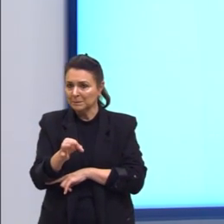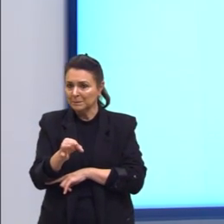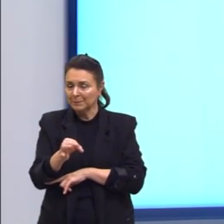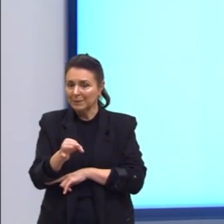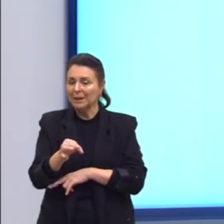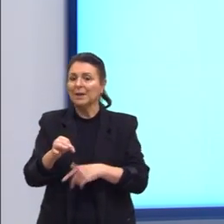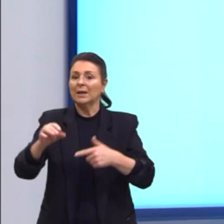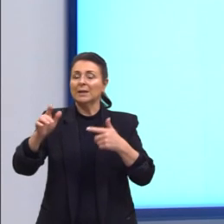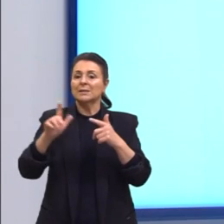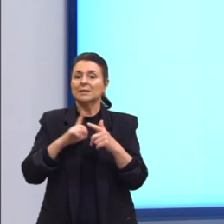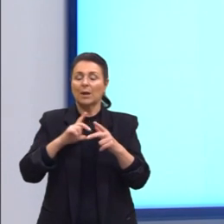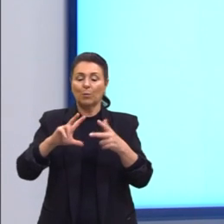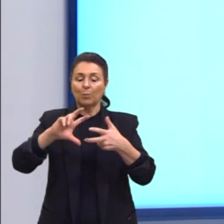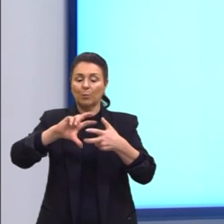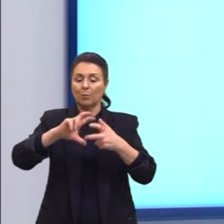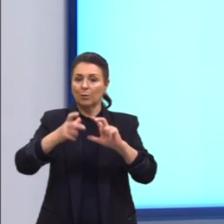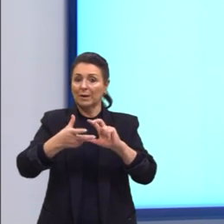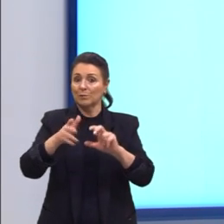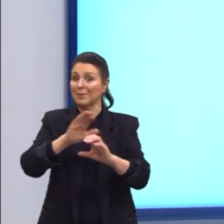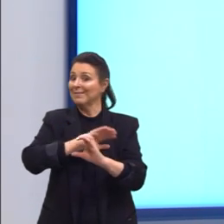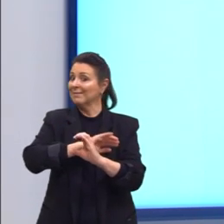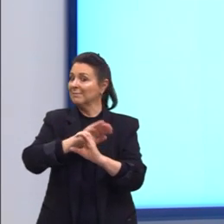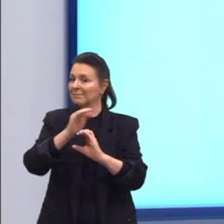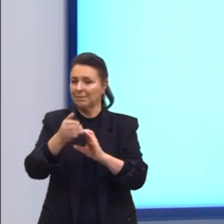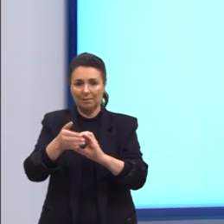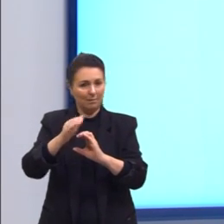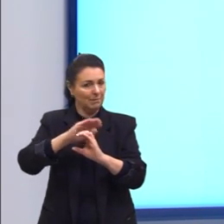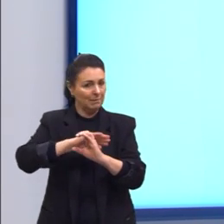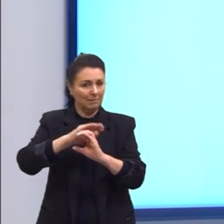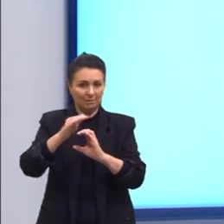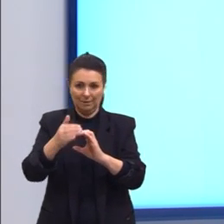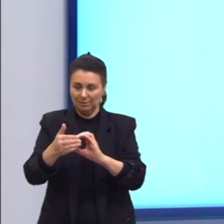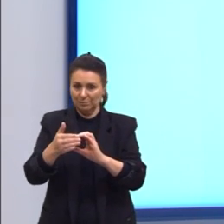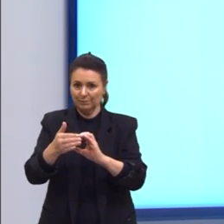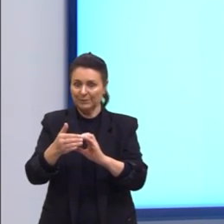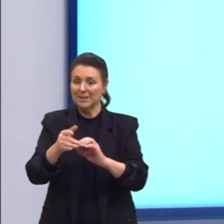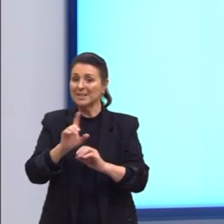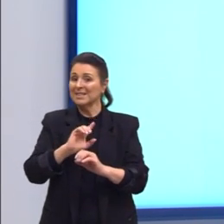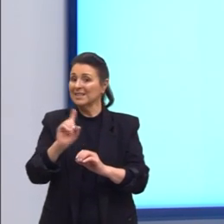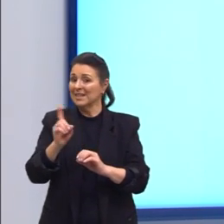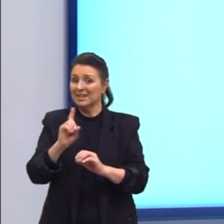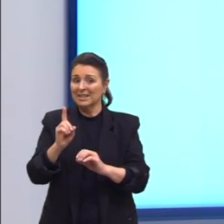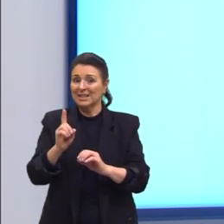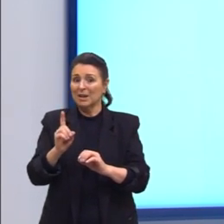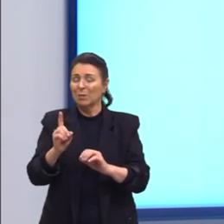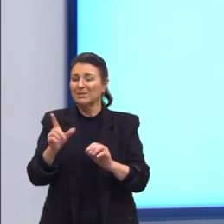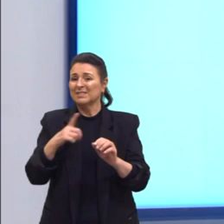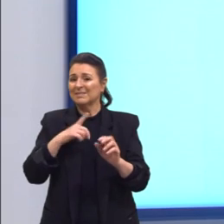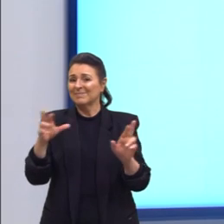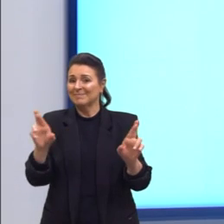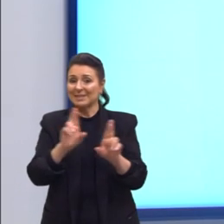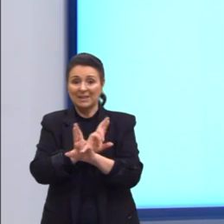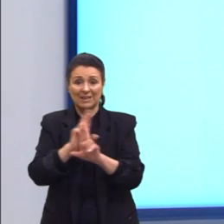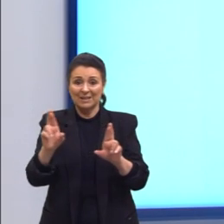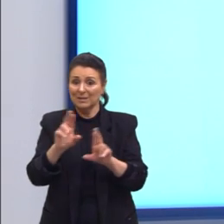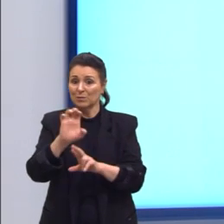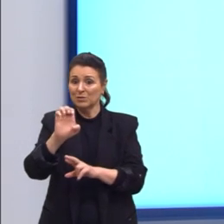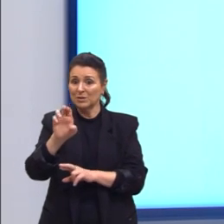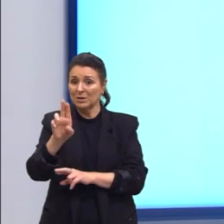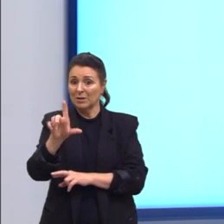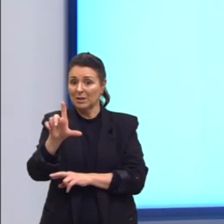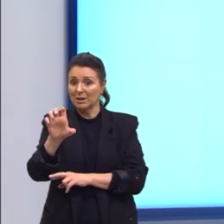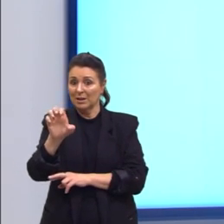poliedro é um poliedro não convexo e que ele não satisfaz a relação de Euler, nós vamos testar